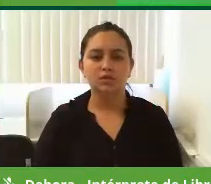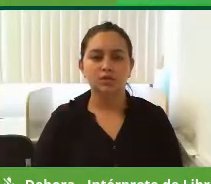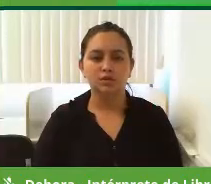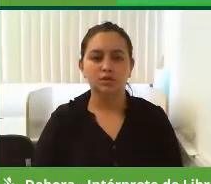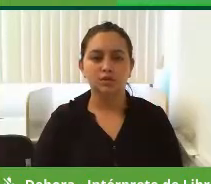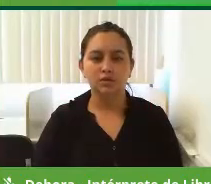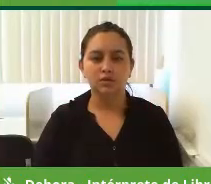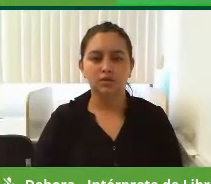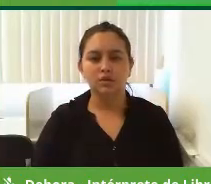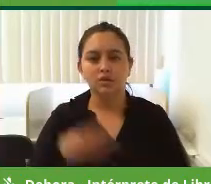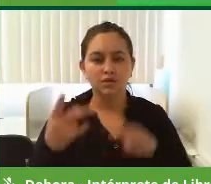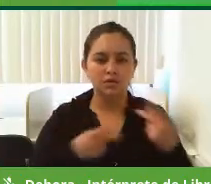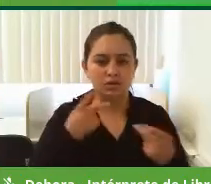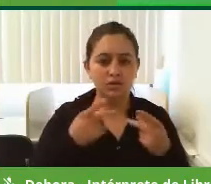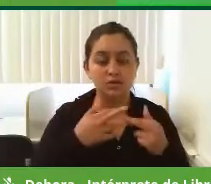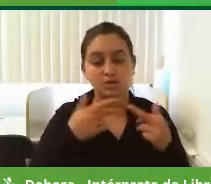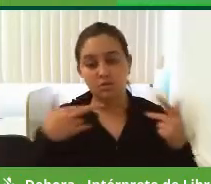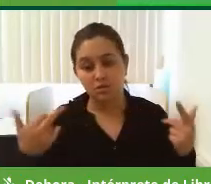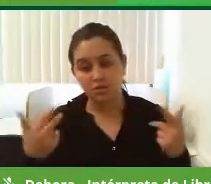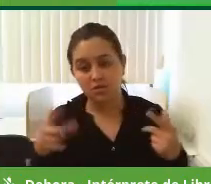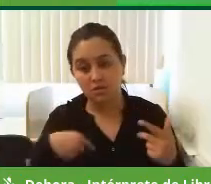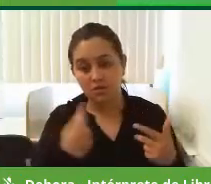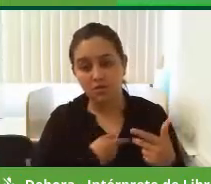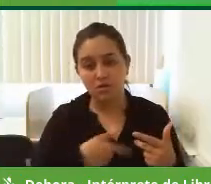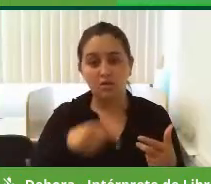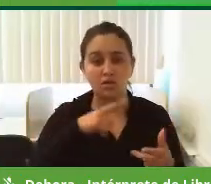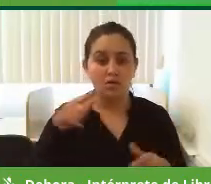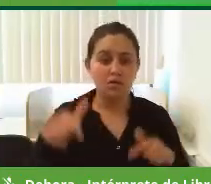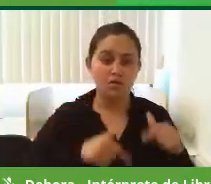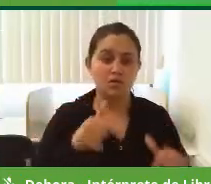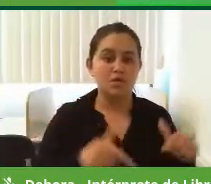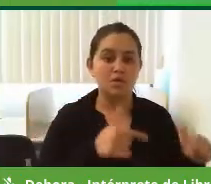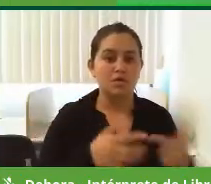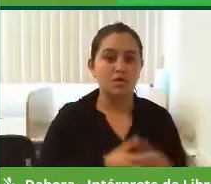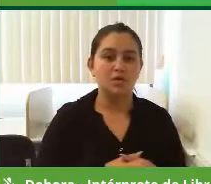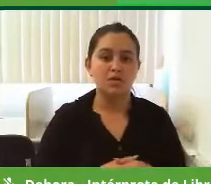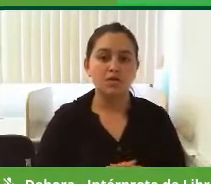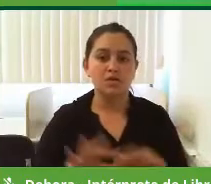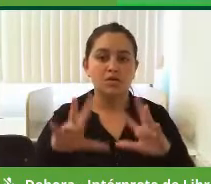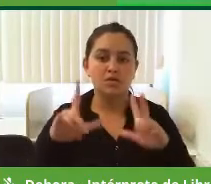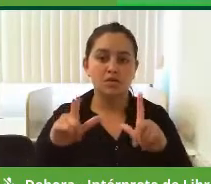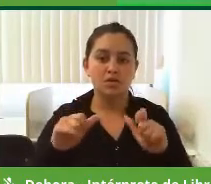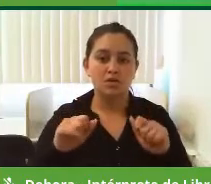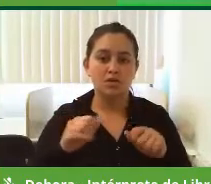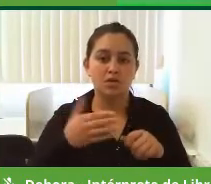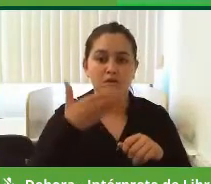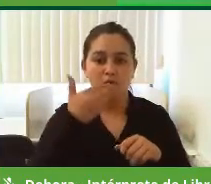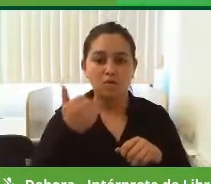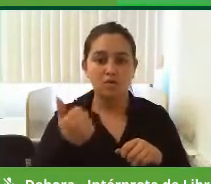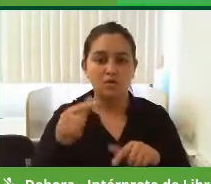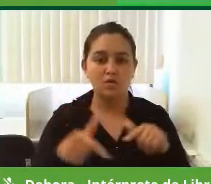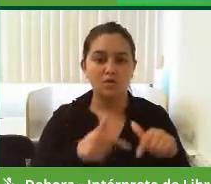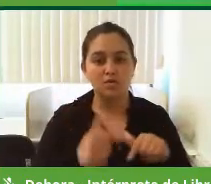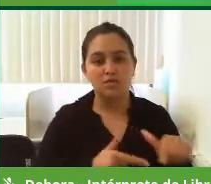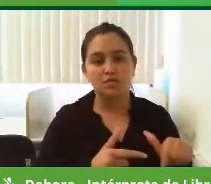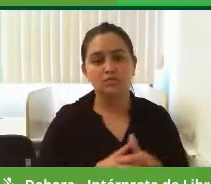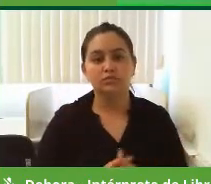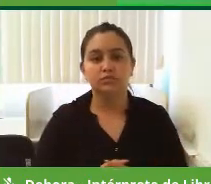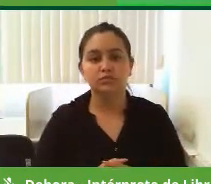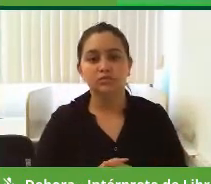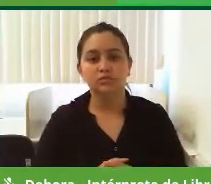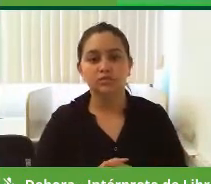que estão falados, comissionados, nós temos que trabalhar na perspectiva de nós estar aproveitando para servidor público já de carreira.